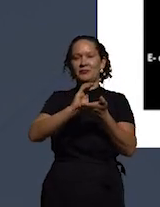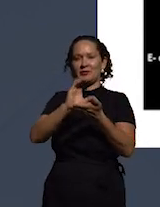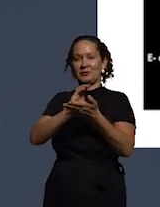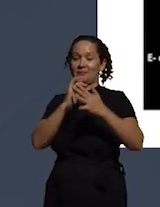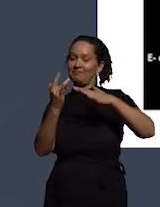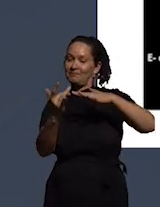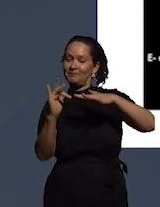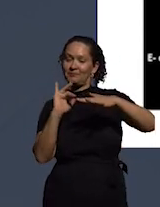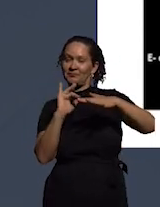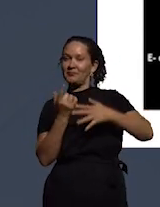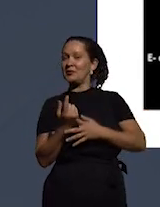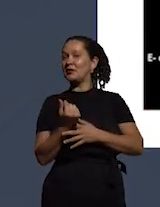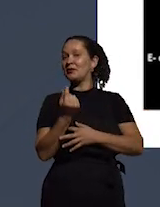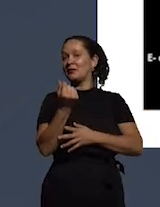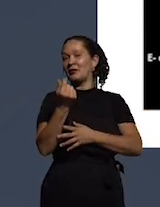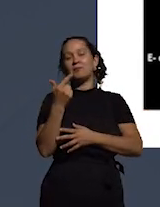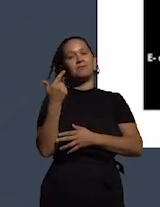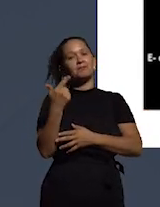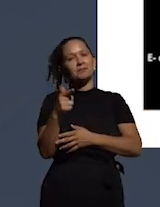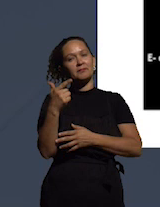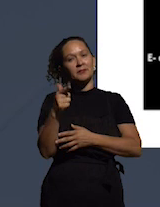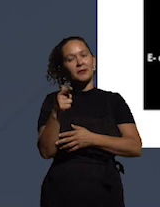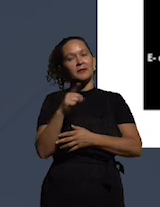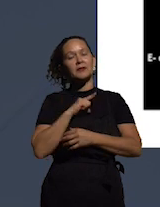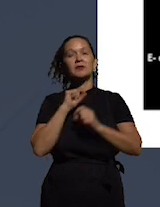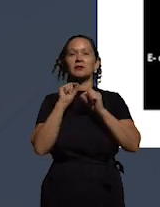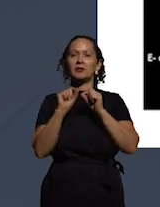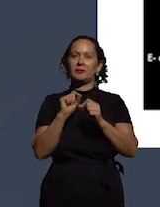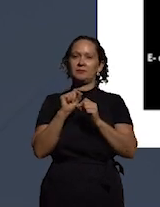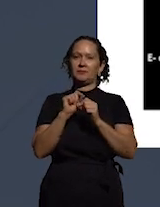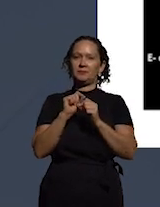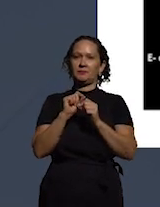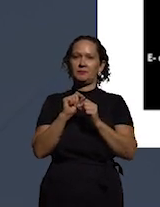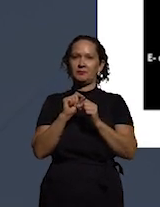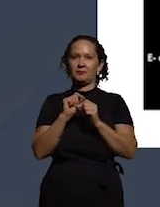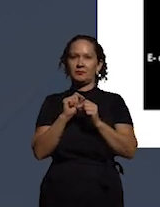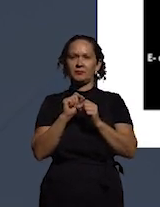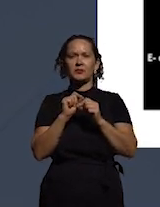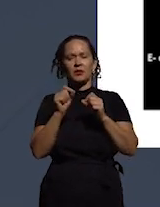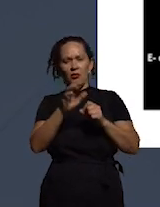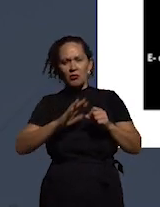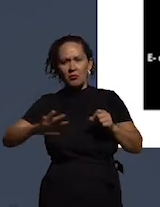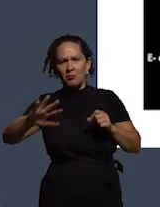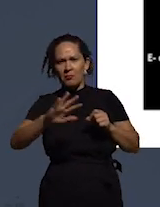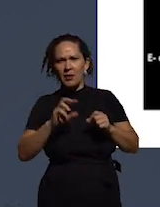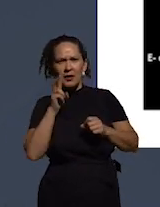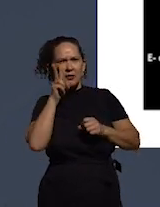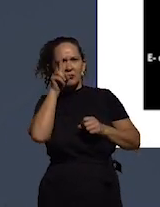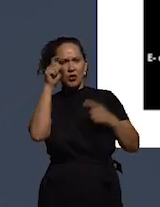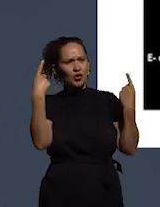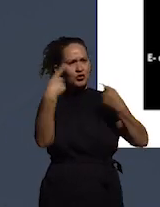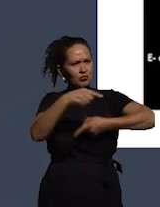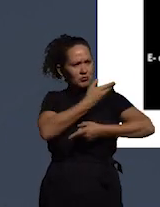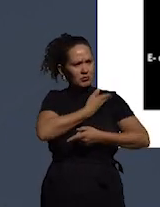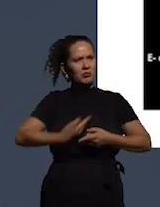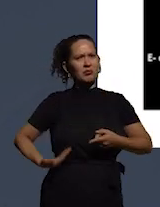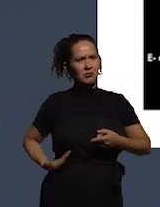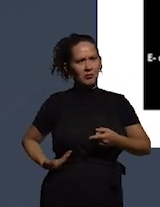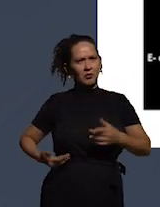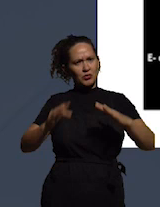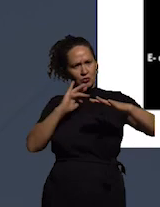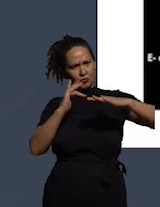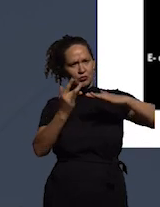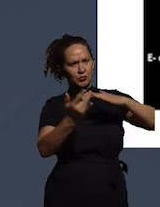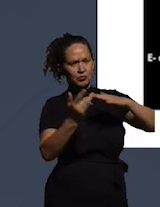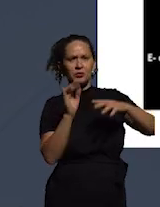sociais têm sido um forte setor de oposição a mídia mainstream que geralmente